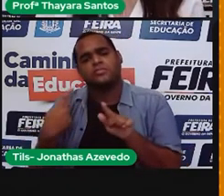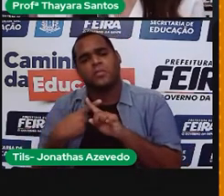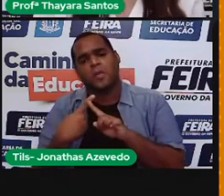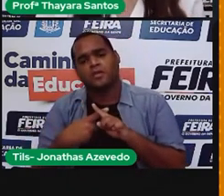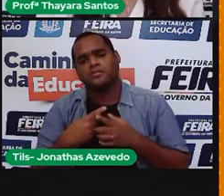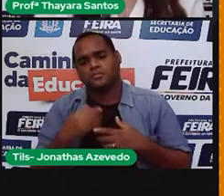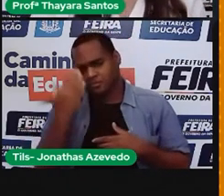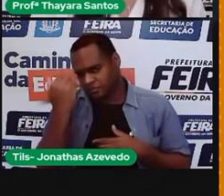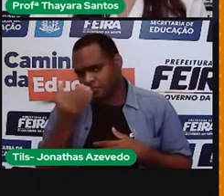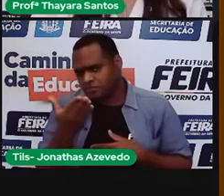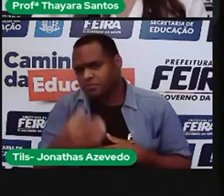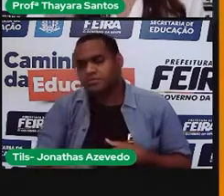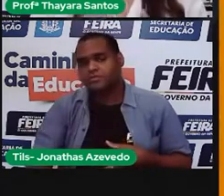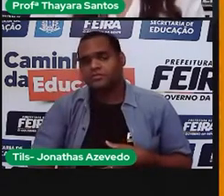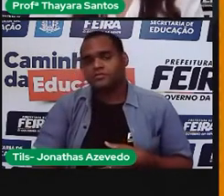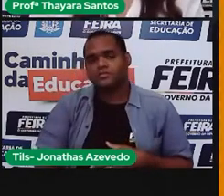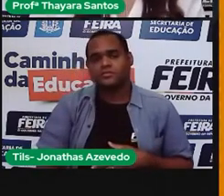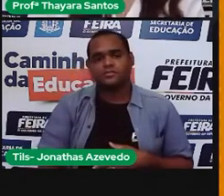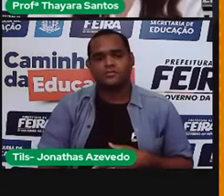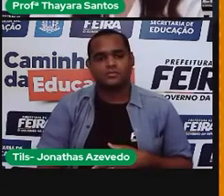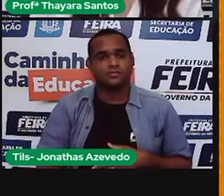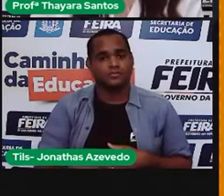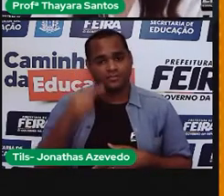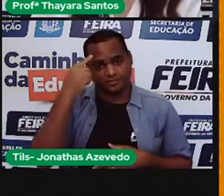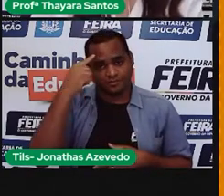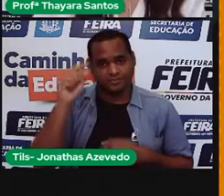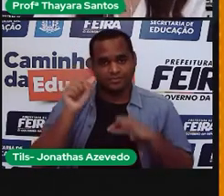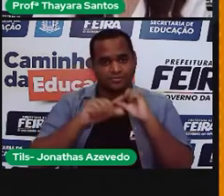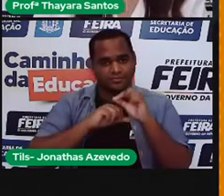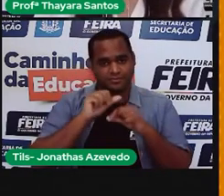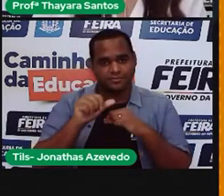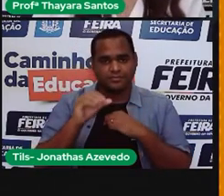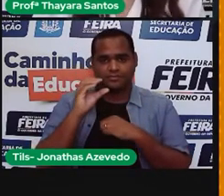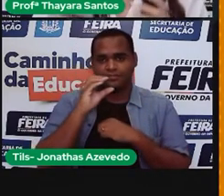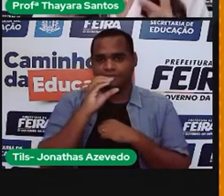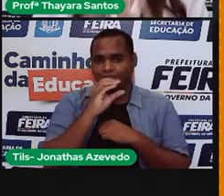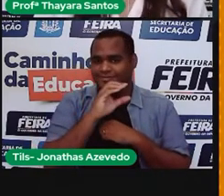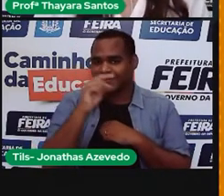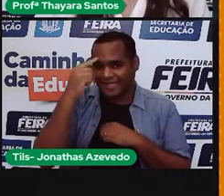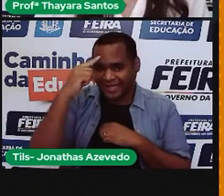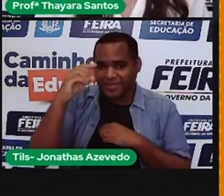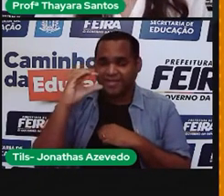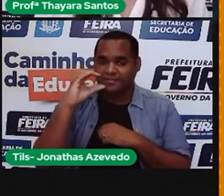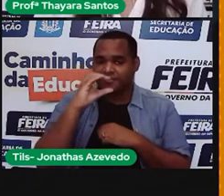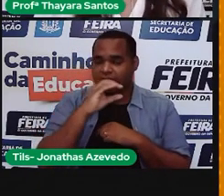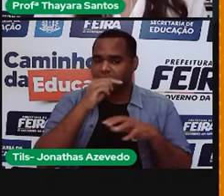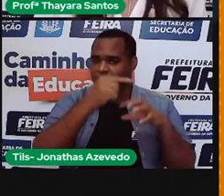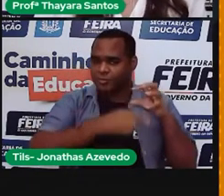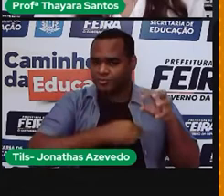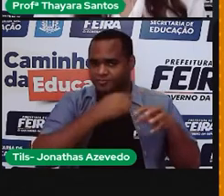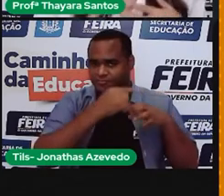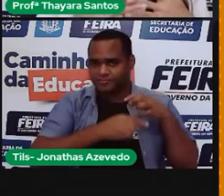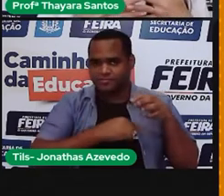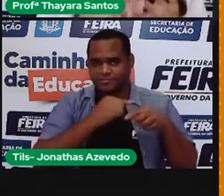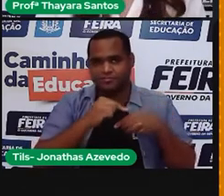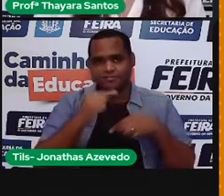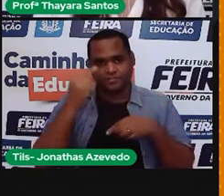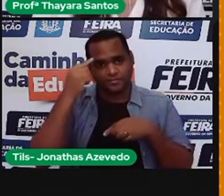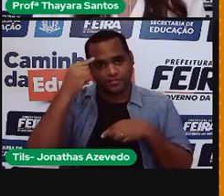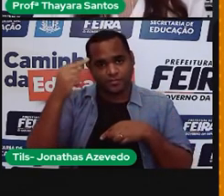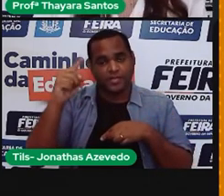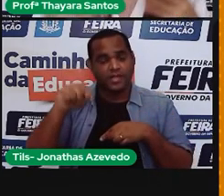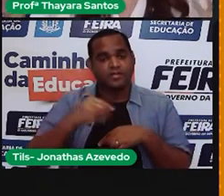acontecendo? Vocês sabem? A gente já falou isso outras vezes aqui. Isso está acontecendo graças às alterações